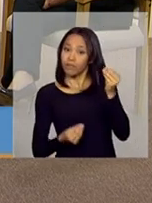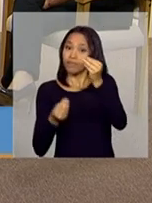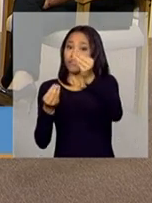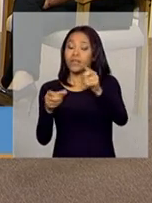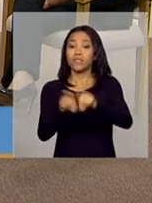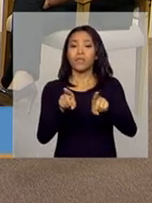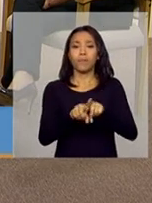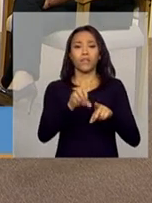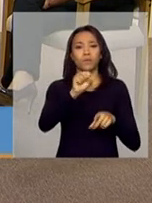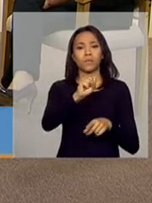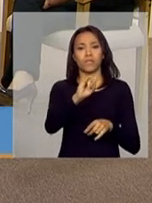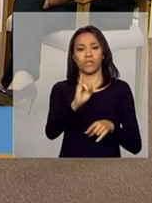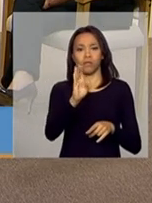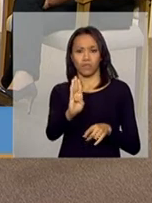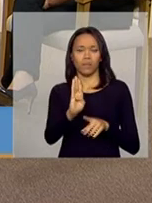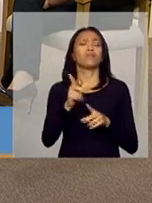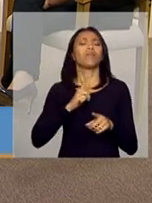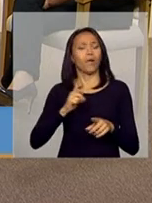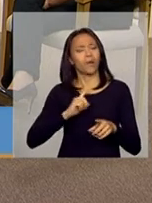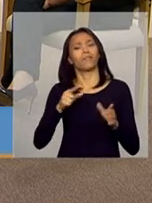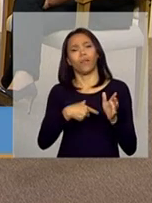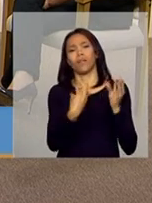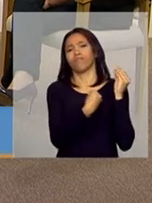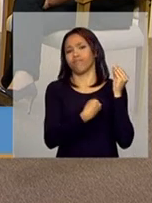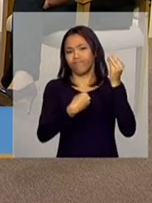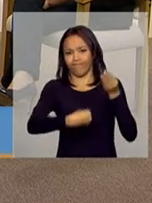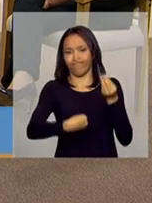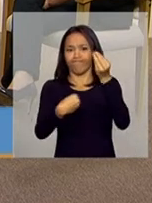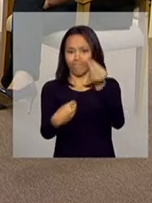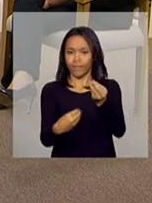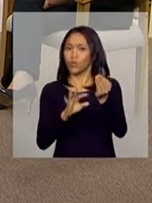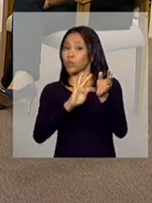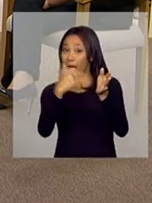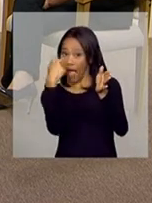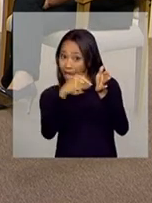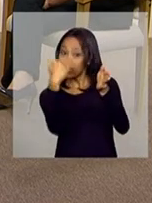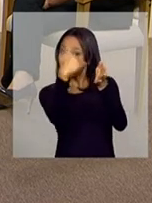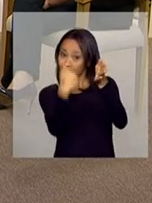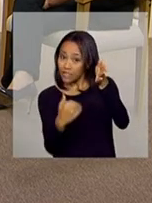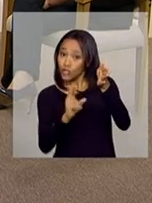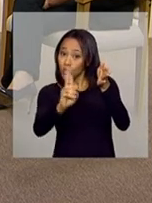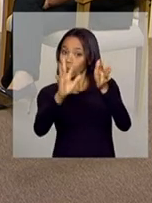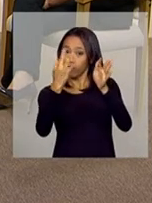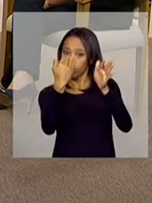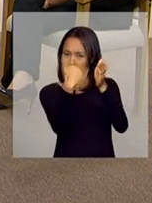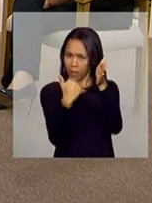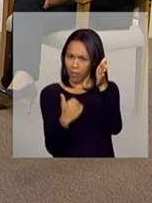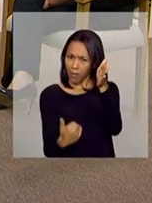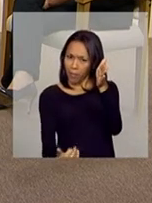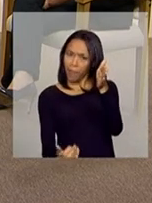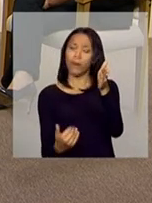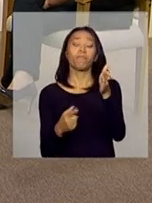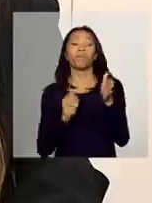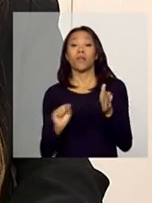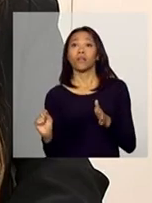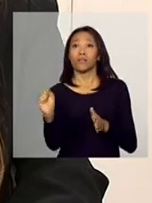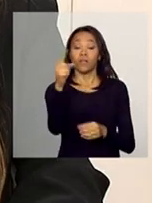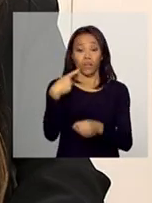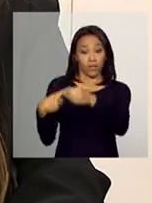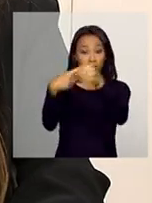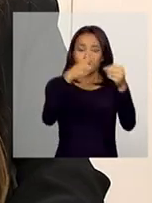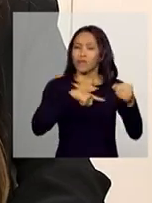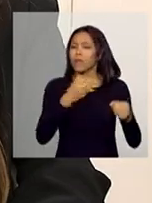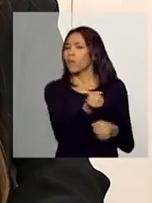gestão do programa Bolsa Família. Então, com base nessa lista, os municípios, as gestões municipais, tem lá todo o